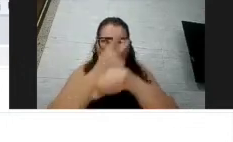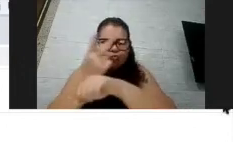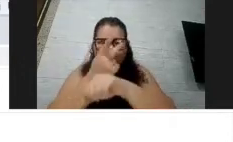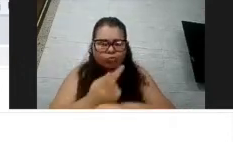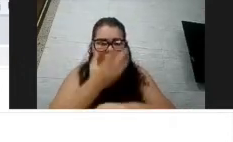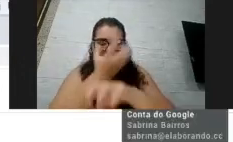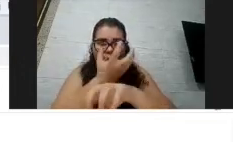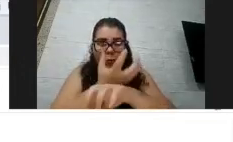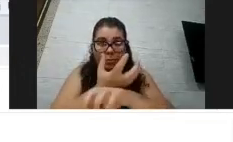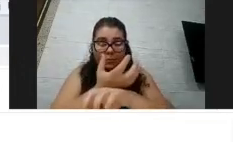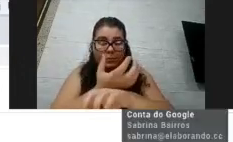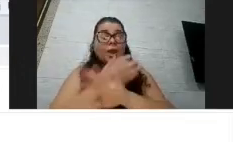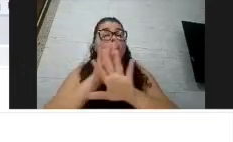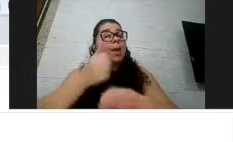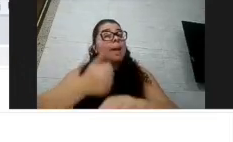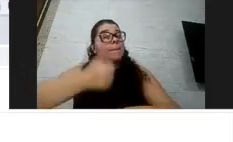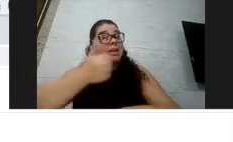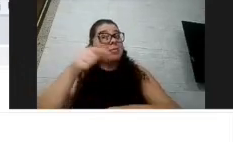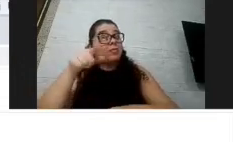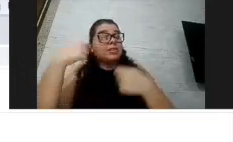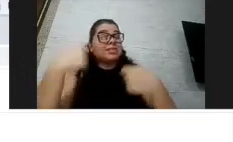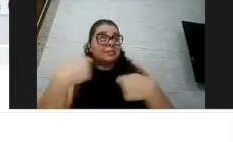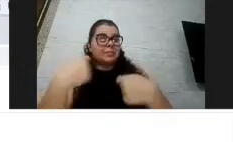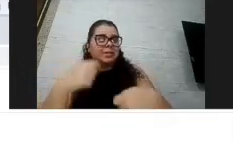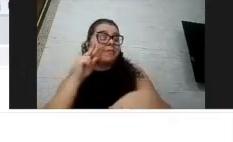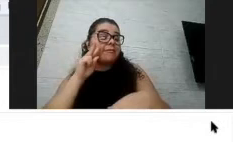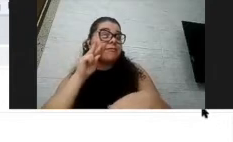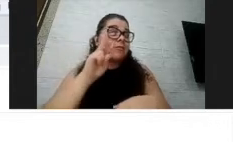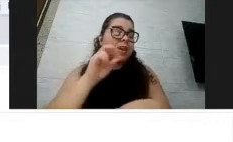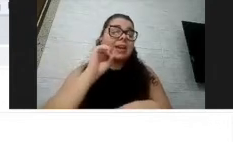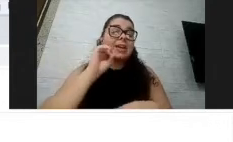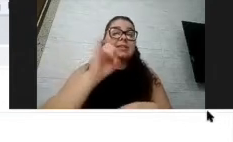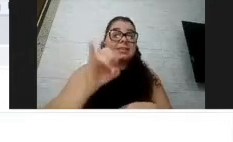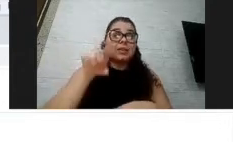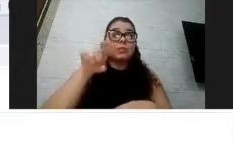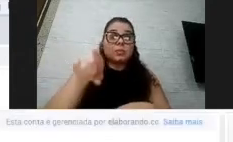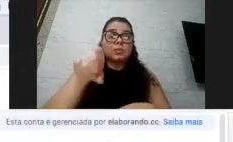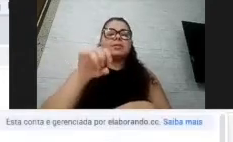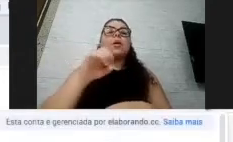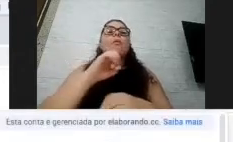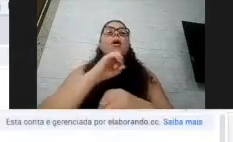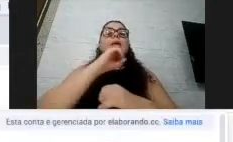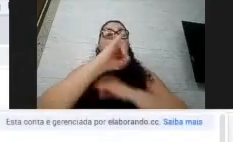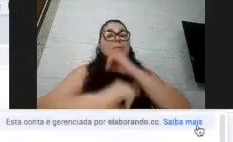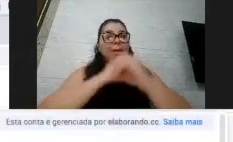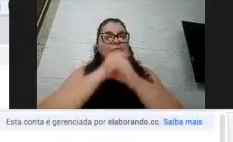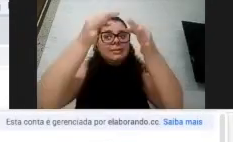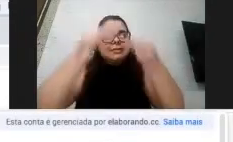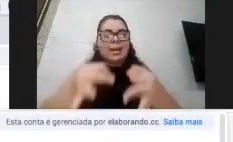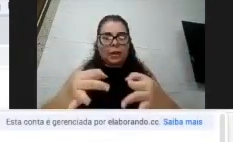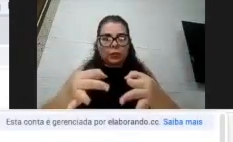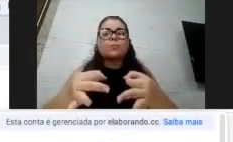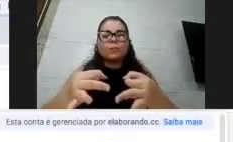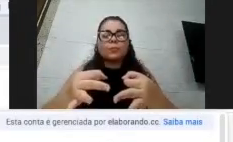Primeiro, você precisa ver se você está logado com o e-mail que você se cadastrou. Por exemplo, eu aqui não estou. Então, tenho